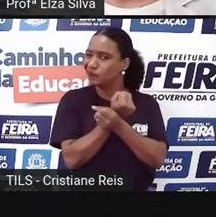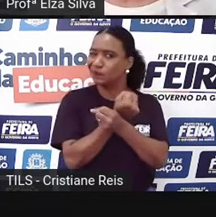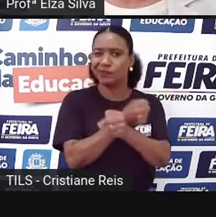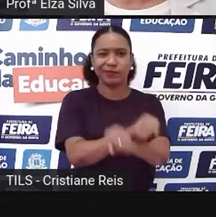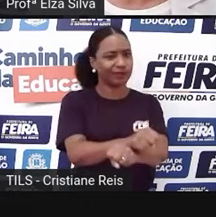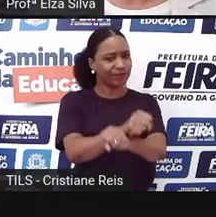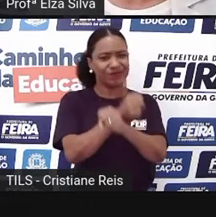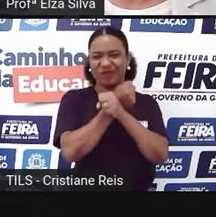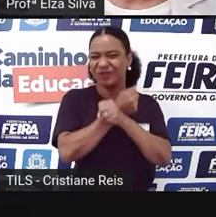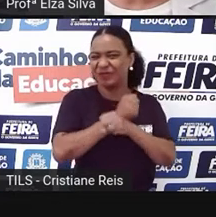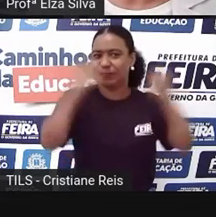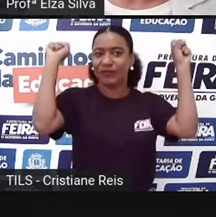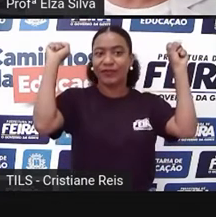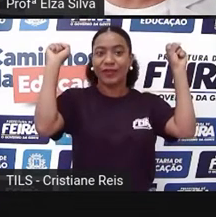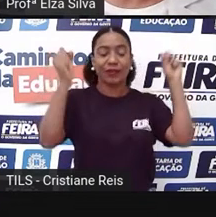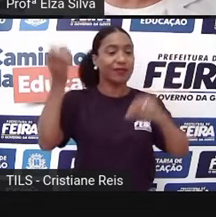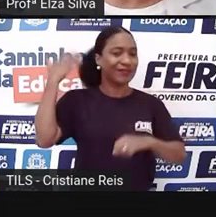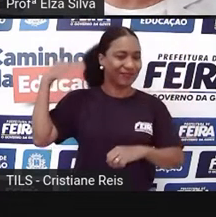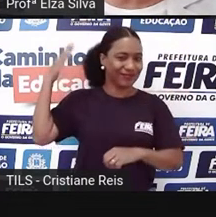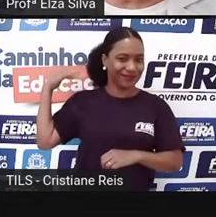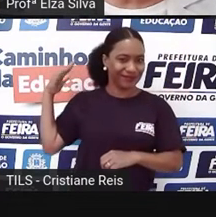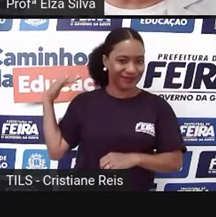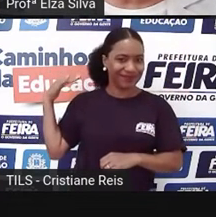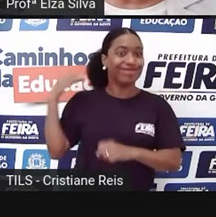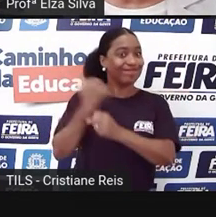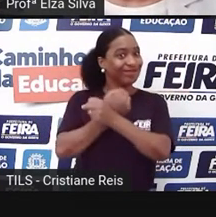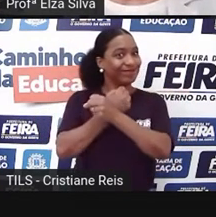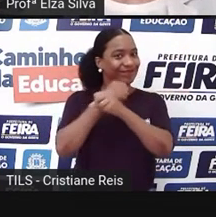que os negros foram colocados.